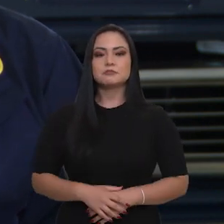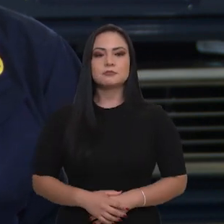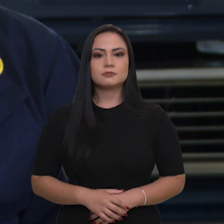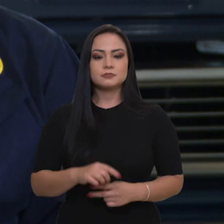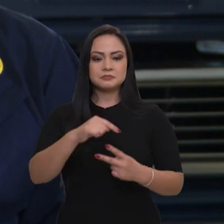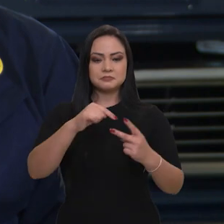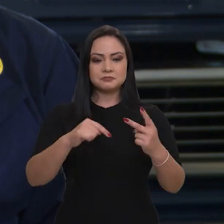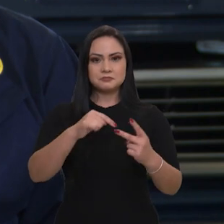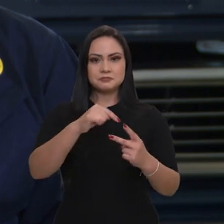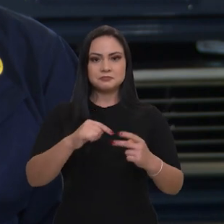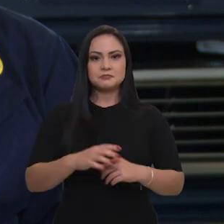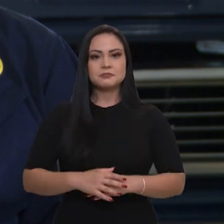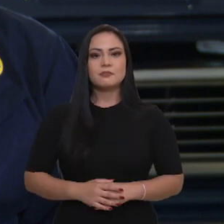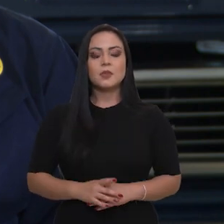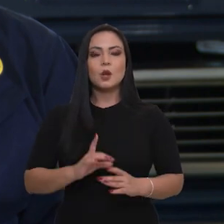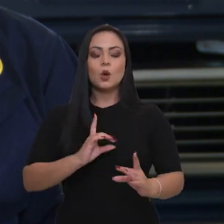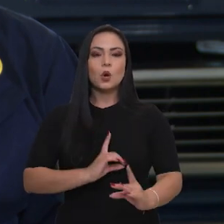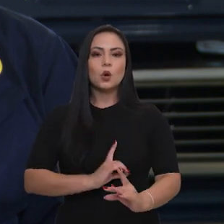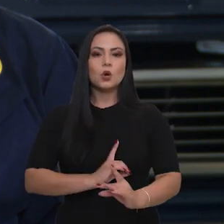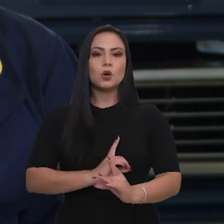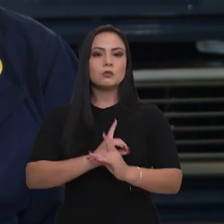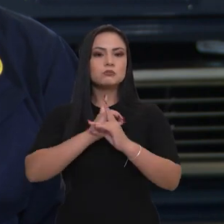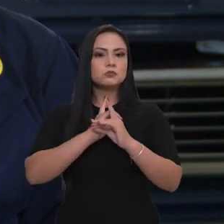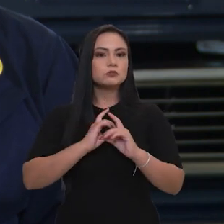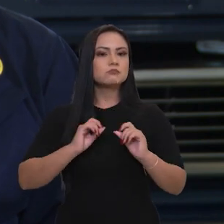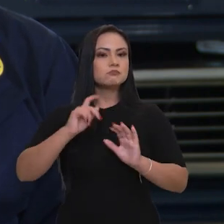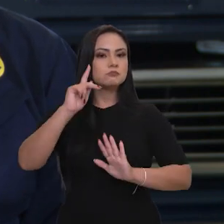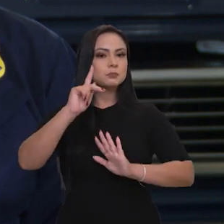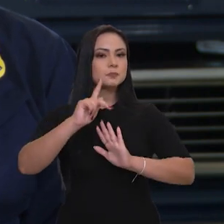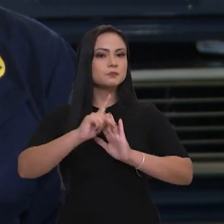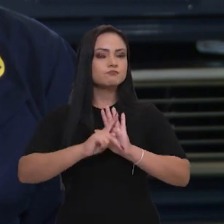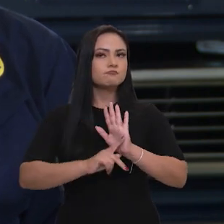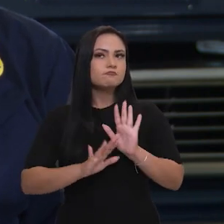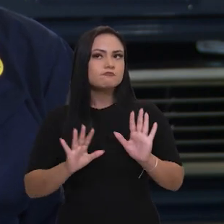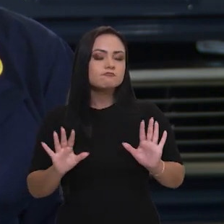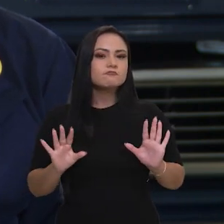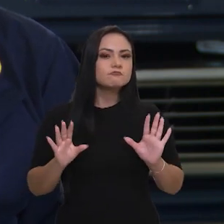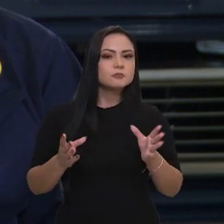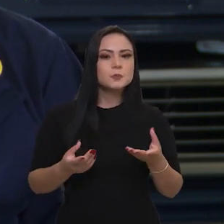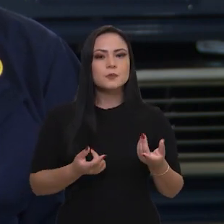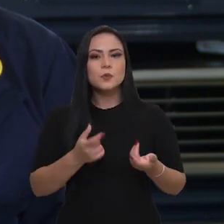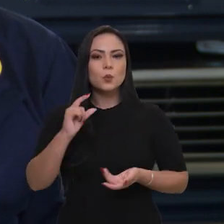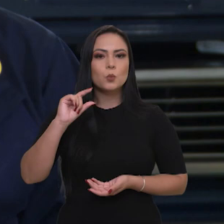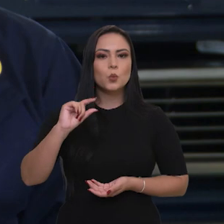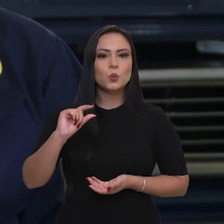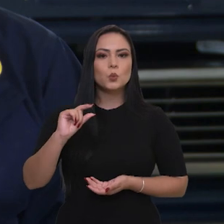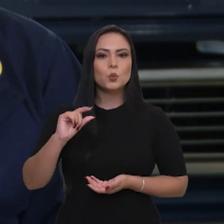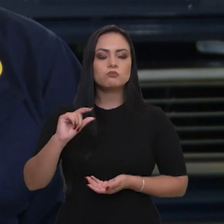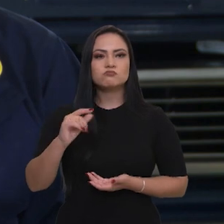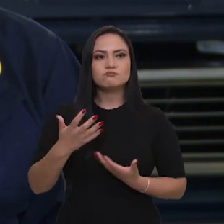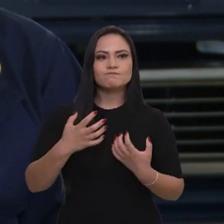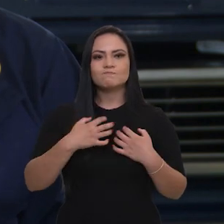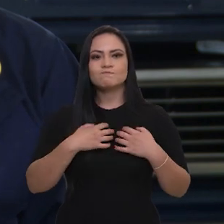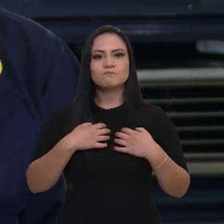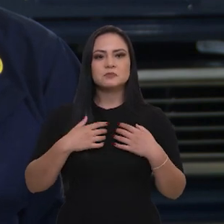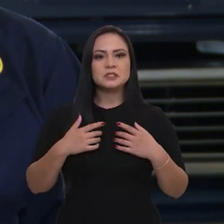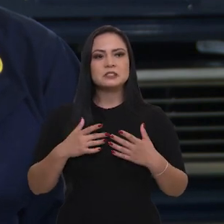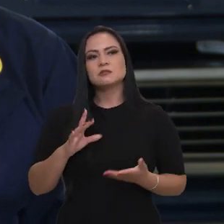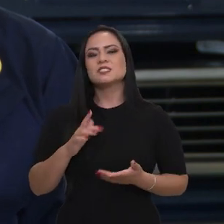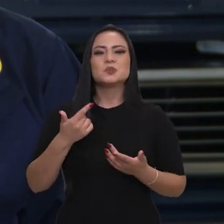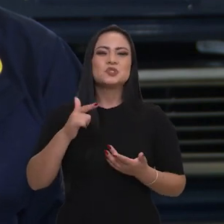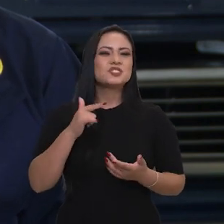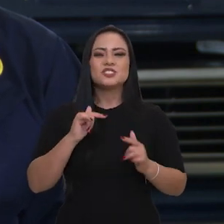o projeto um pouco, de certa forma, desativado, estava um pouco parado a questão